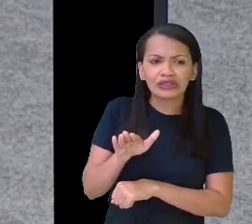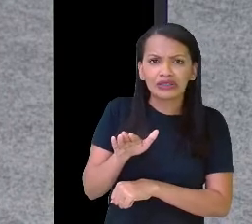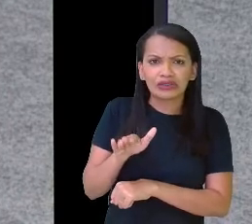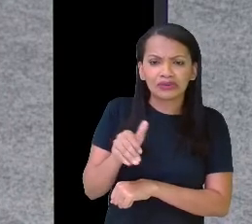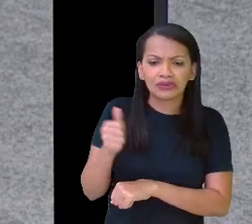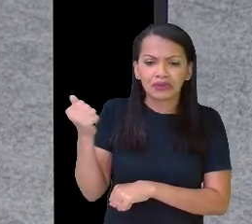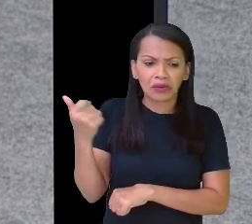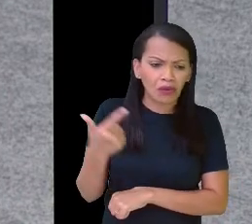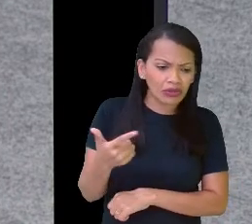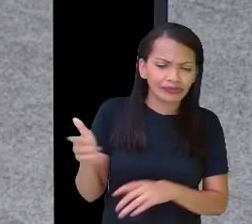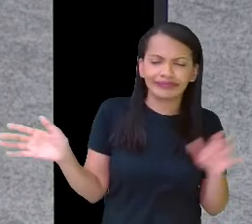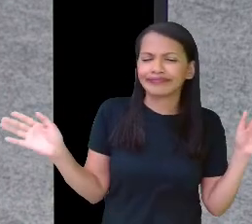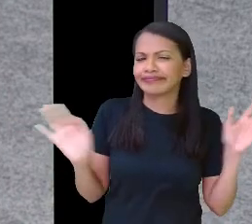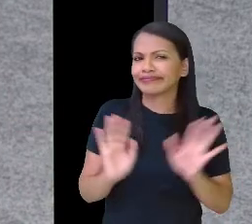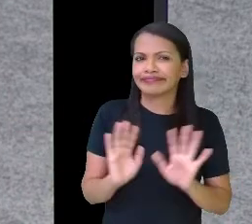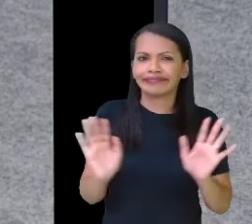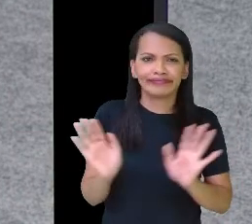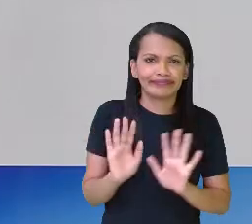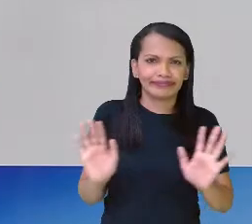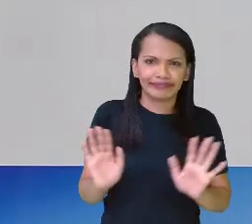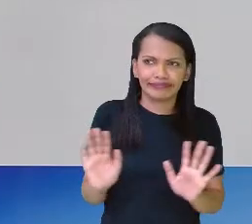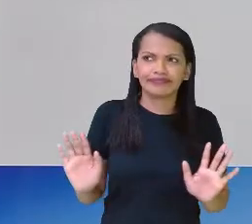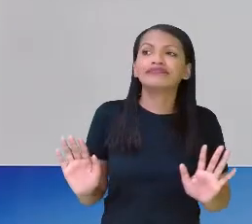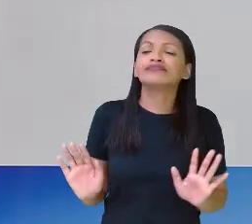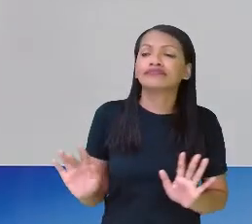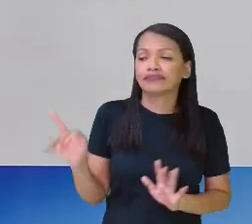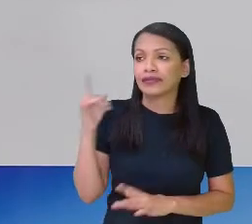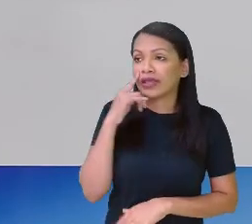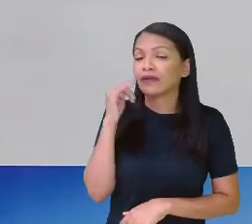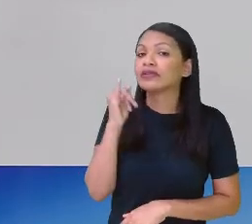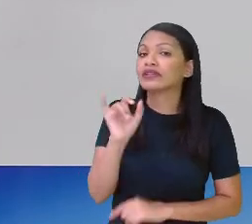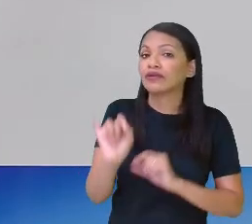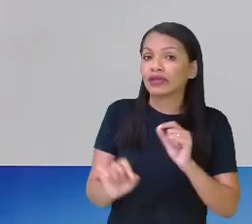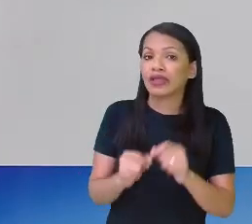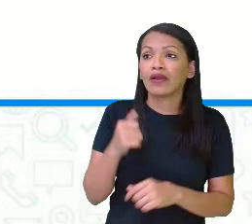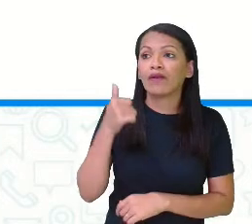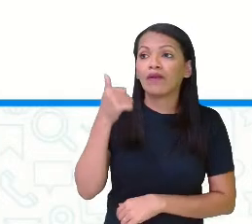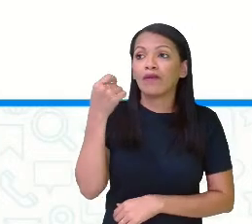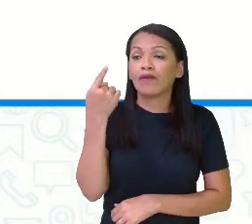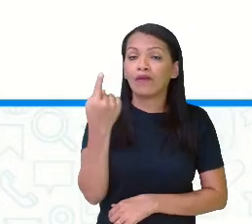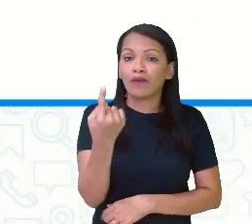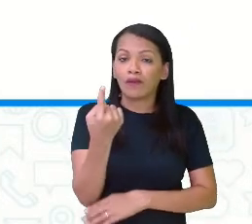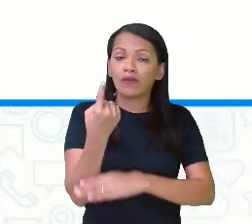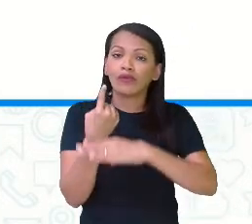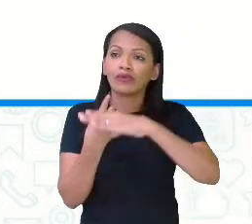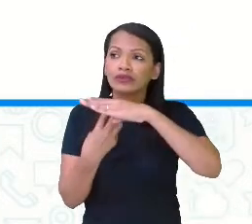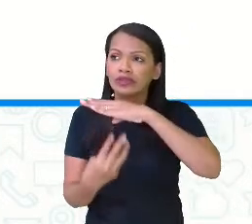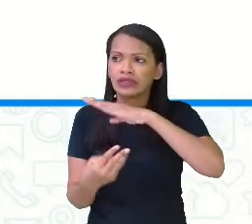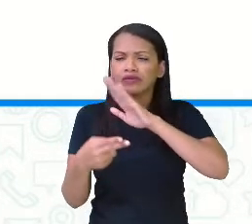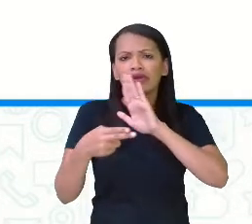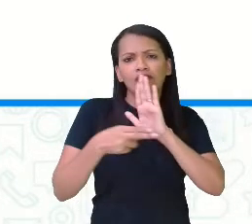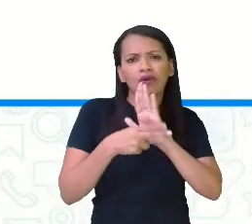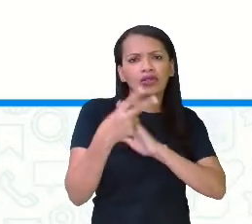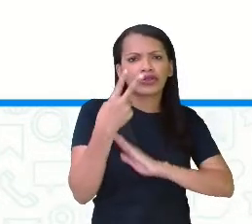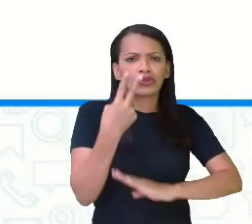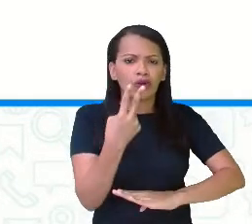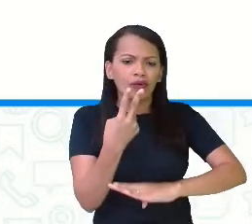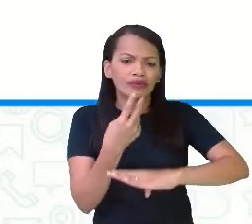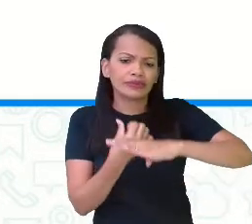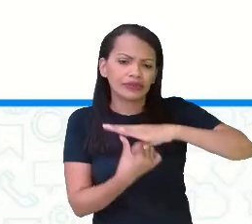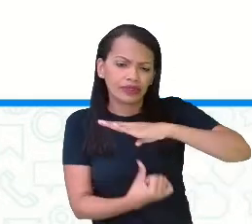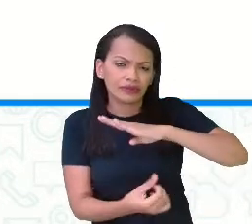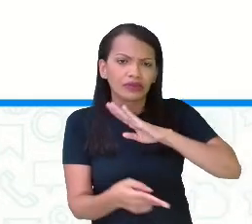Sendo assim, eu posso dizer que um terço é igual a dois sextos, que é igual a três nonos.